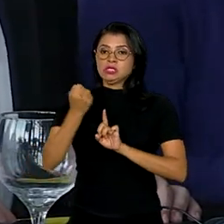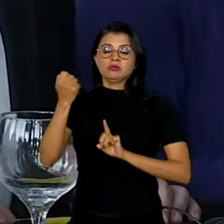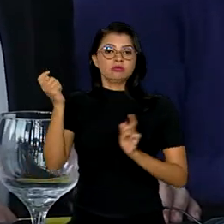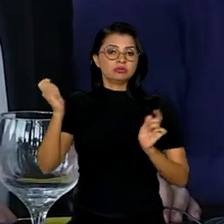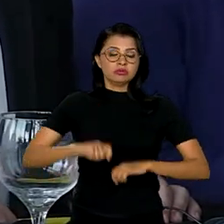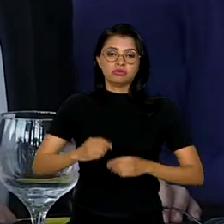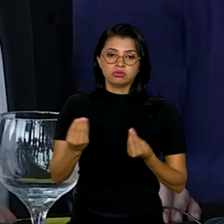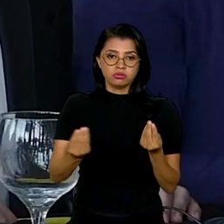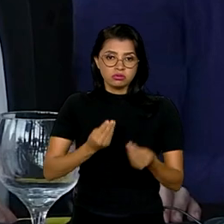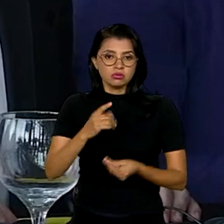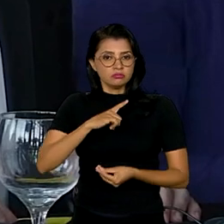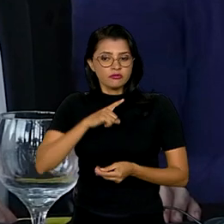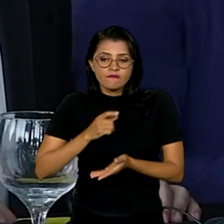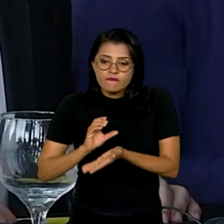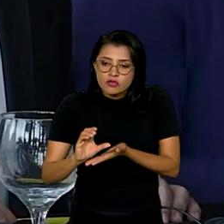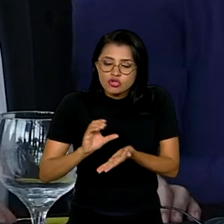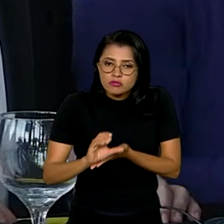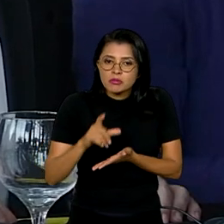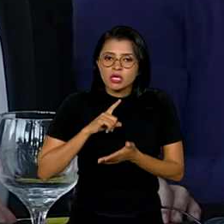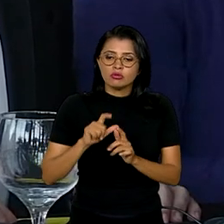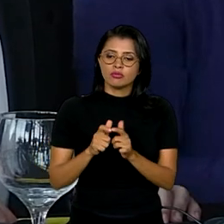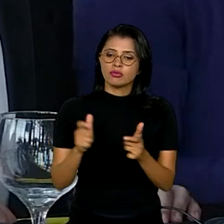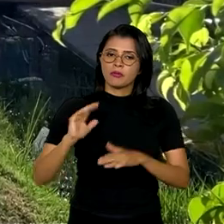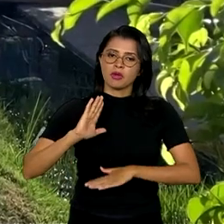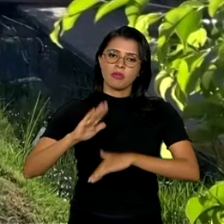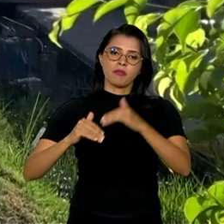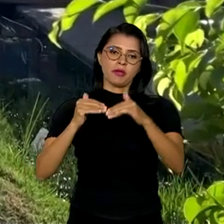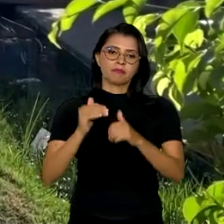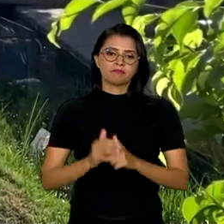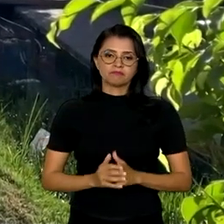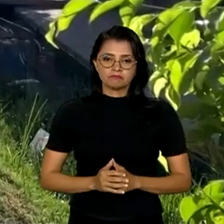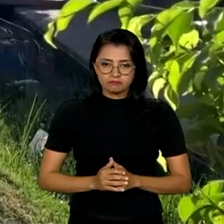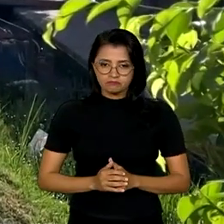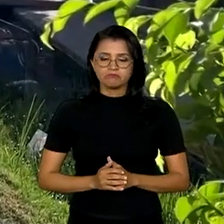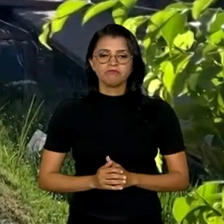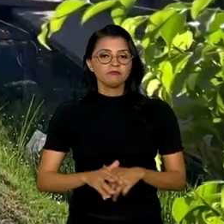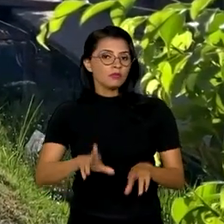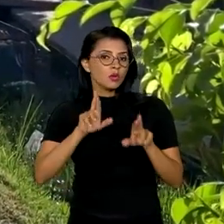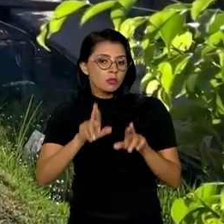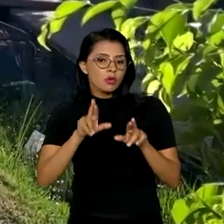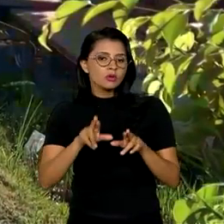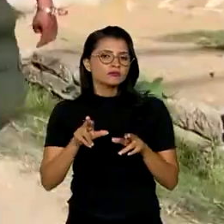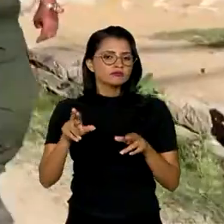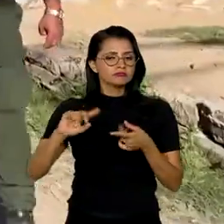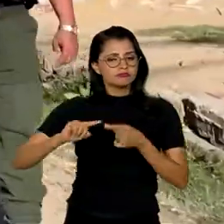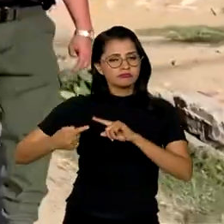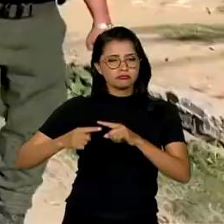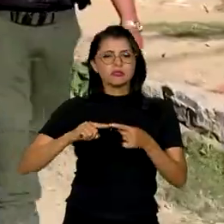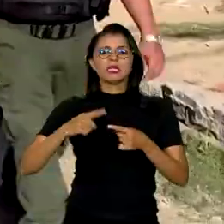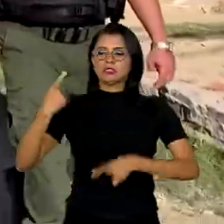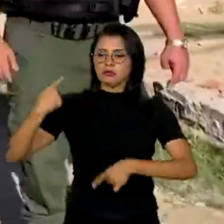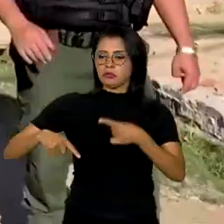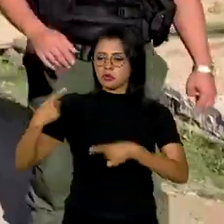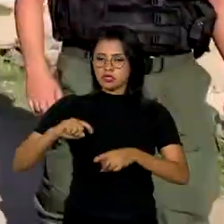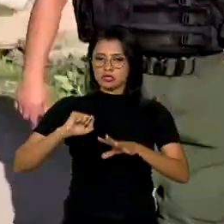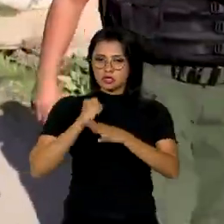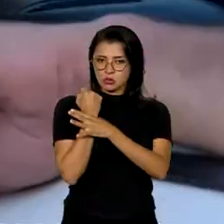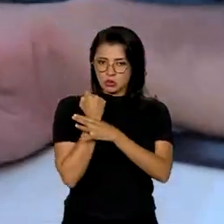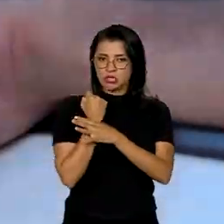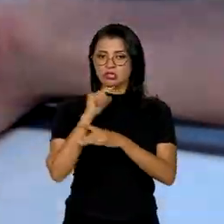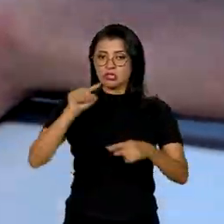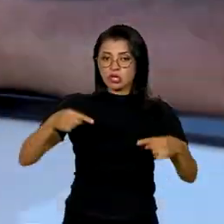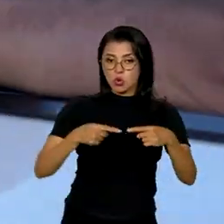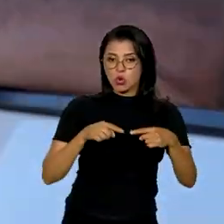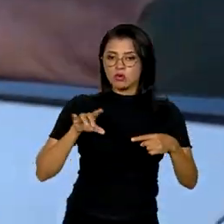capacidade de termos investimentos em crescimento. A aposta é no alinhamento das políticas de segurança de acordo